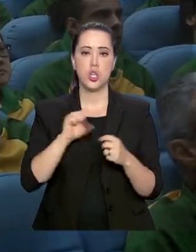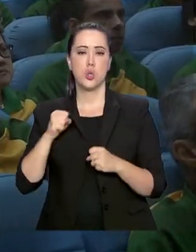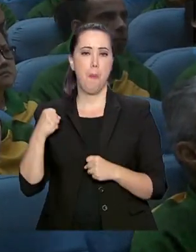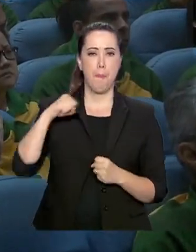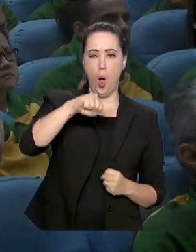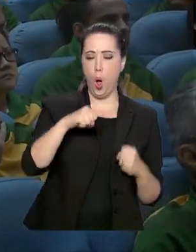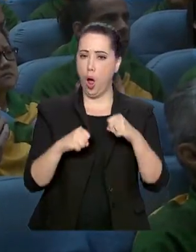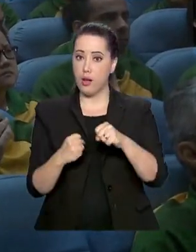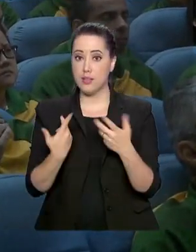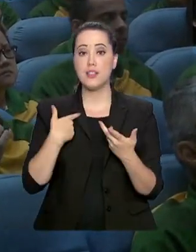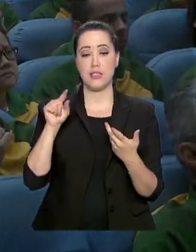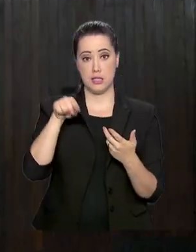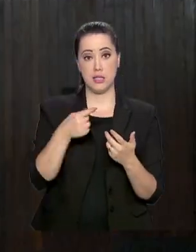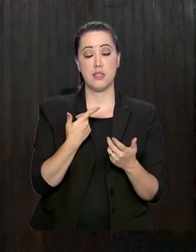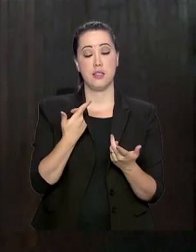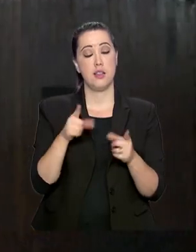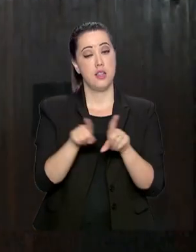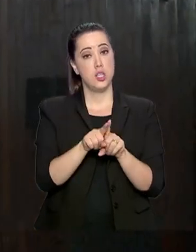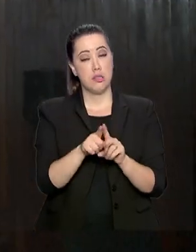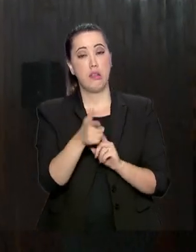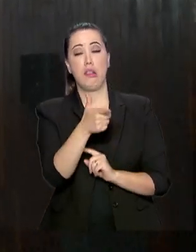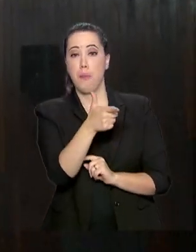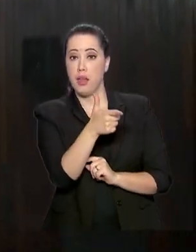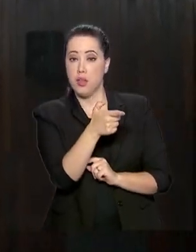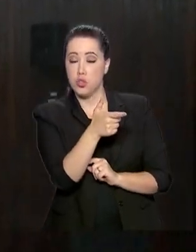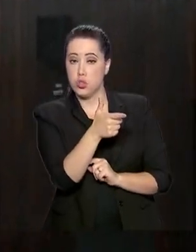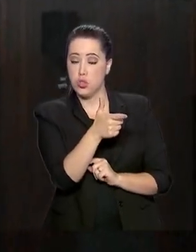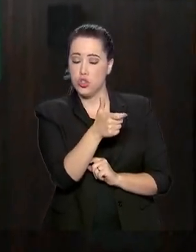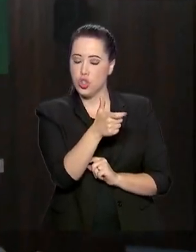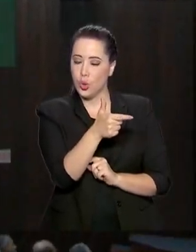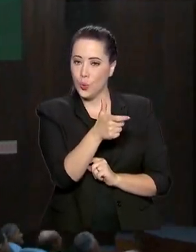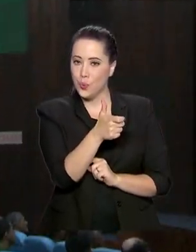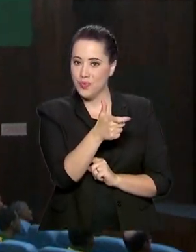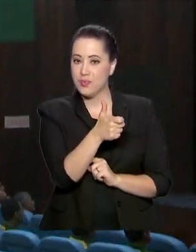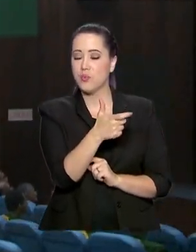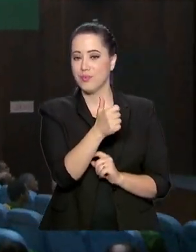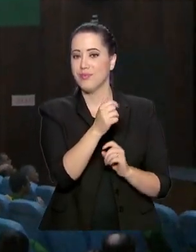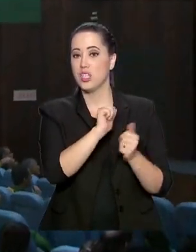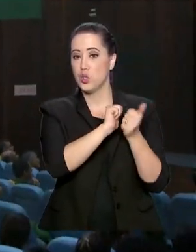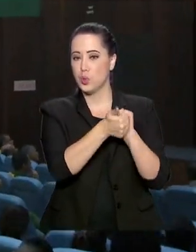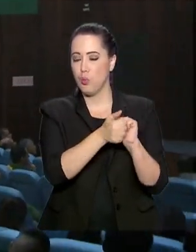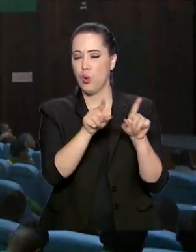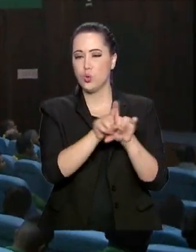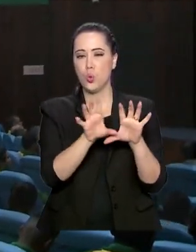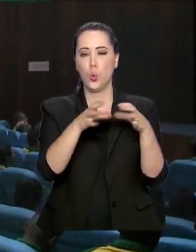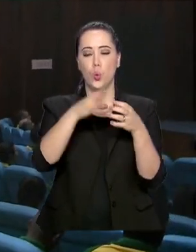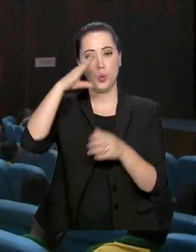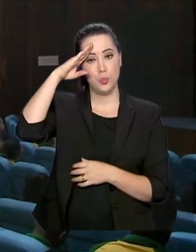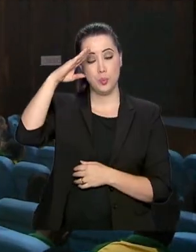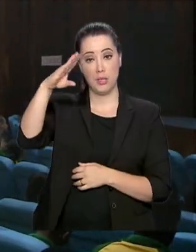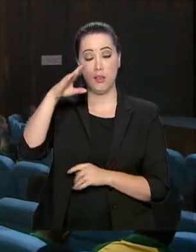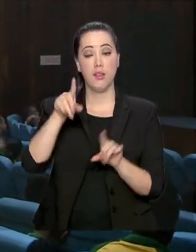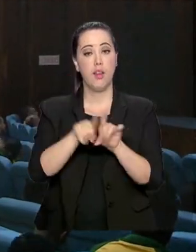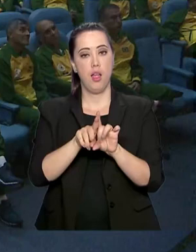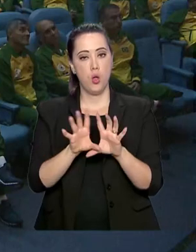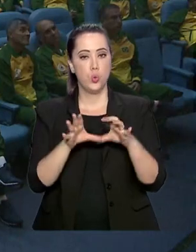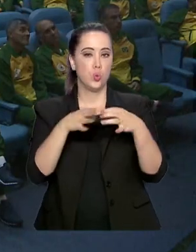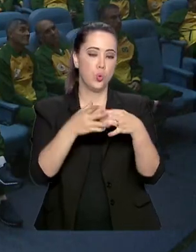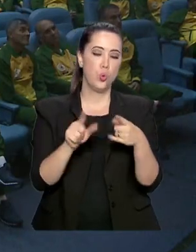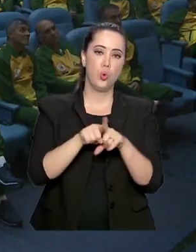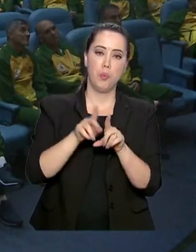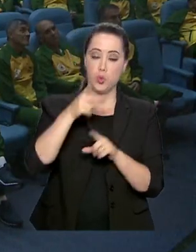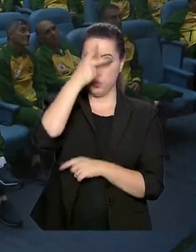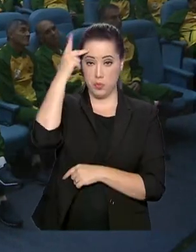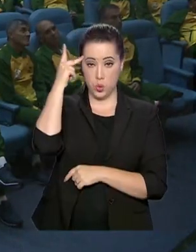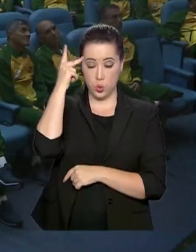paraquedismo e tiro esportivo. São militares de carreira e, em sua maior parte, integrantes do programa de atletas de